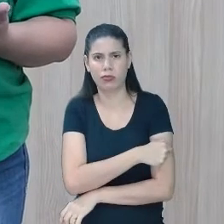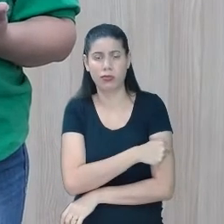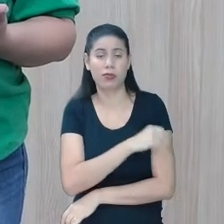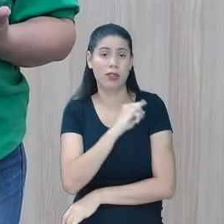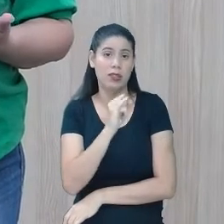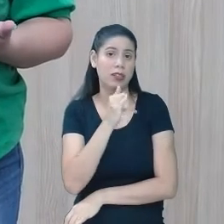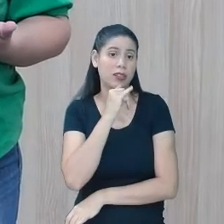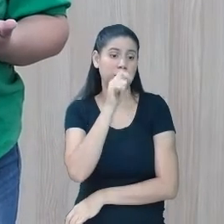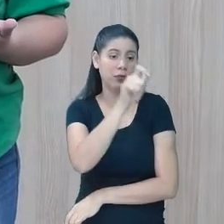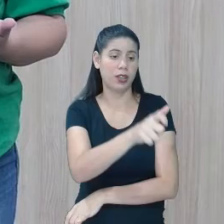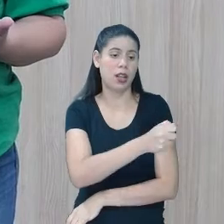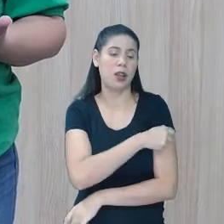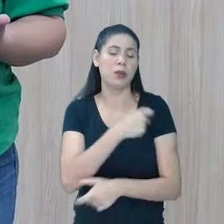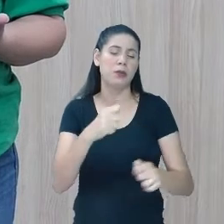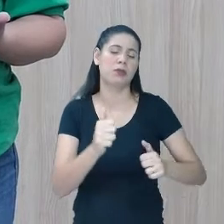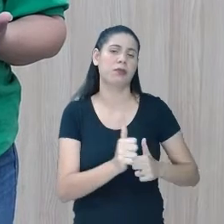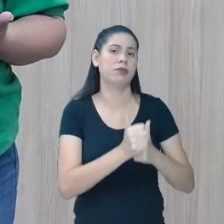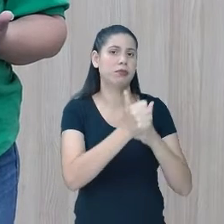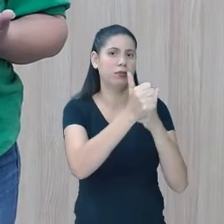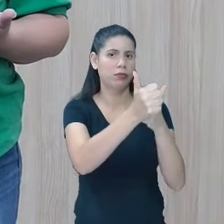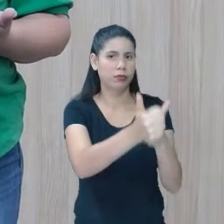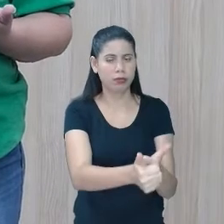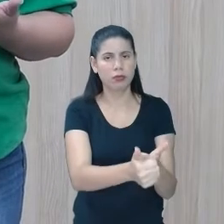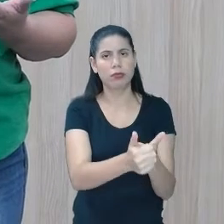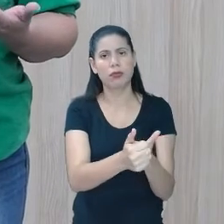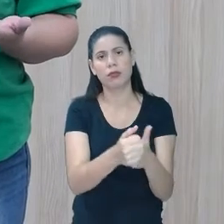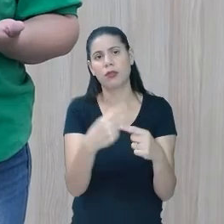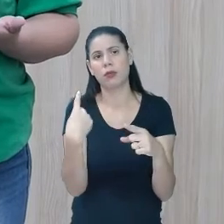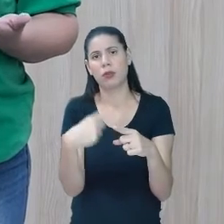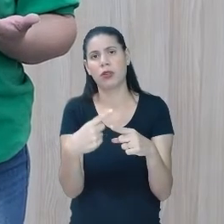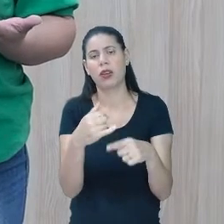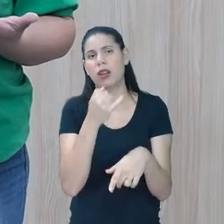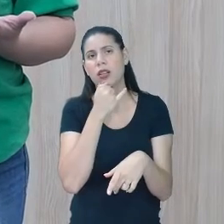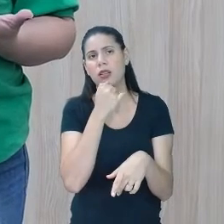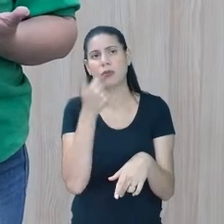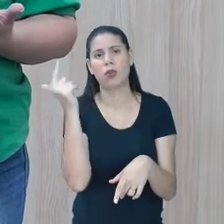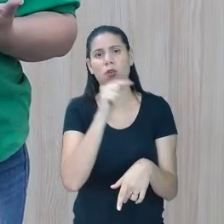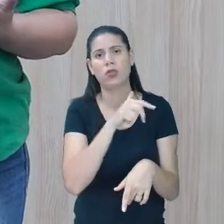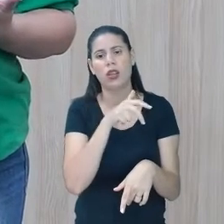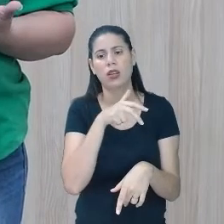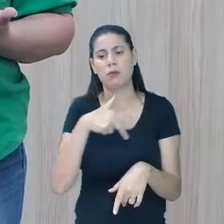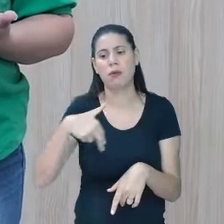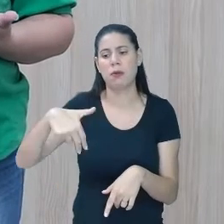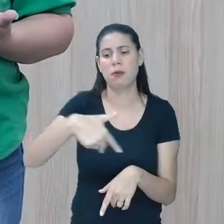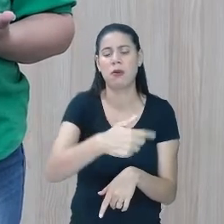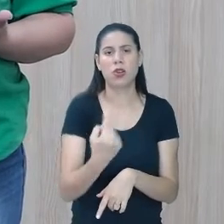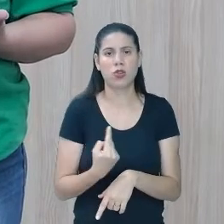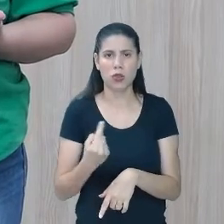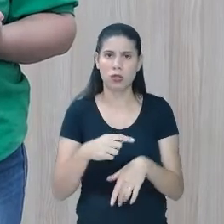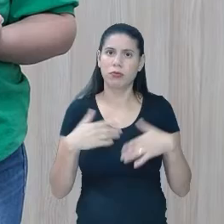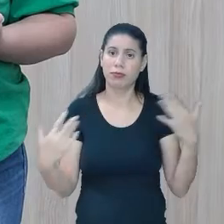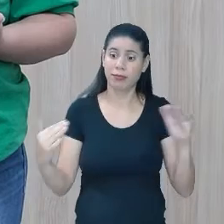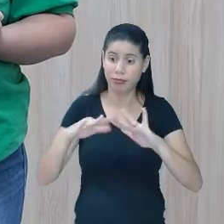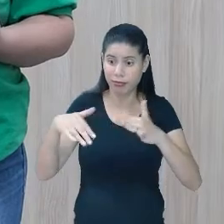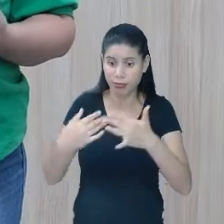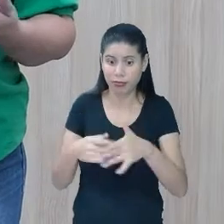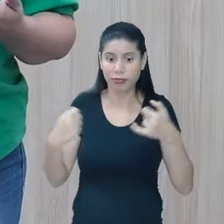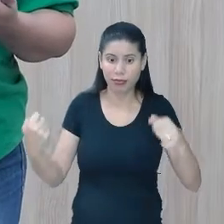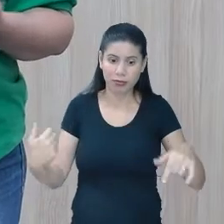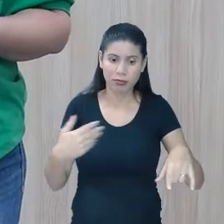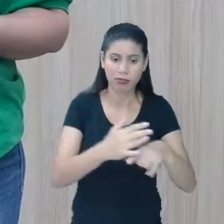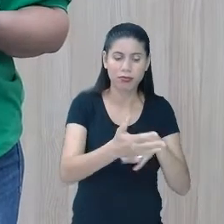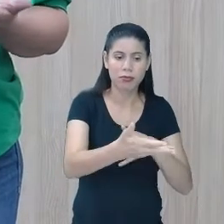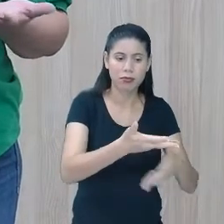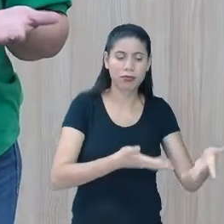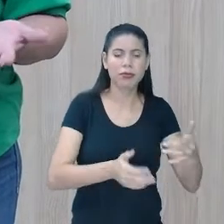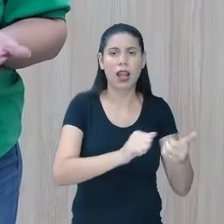precisa de um acompanhante por alguma necessidade de locomoção, a escola precisa estar colaborando. Se esse